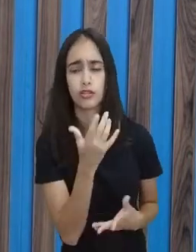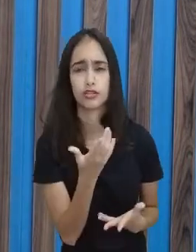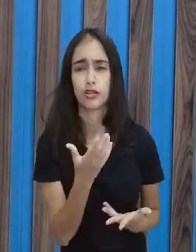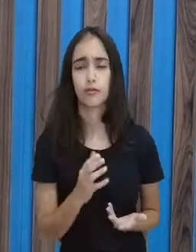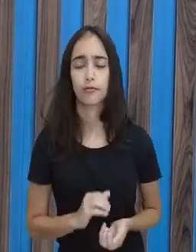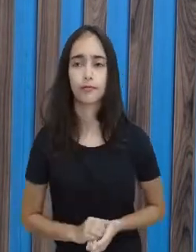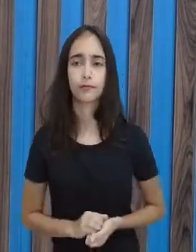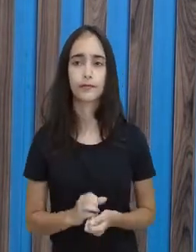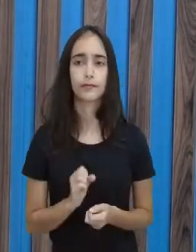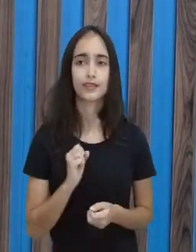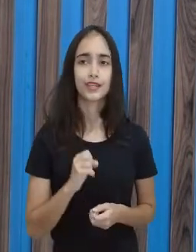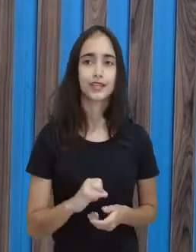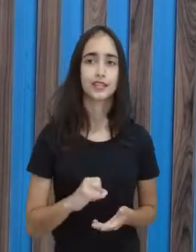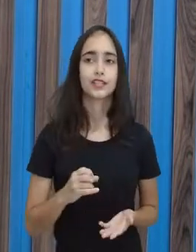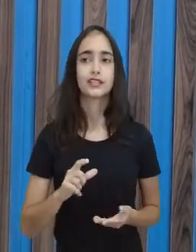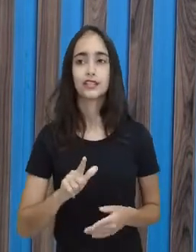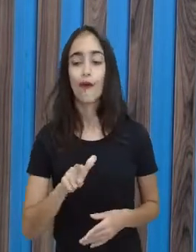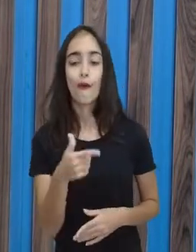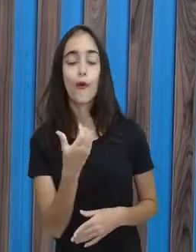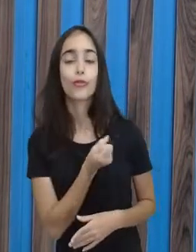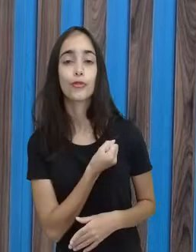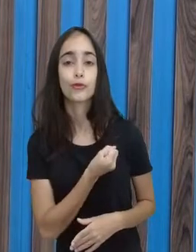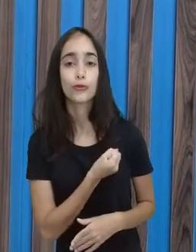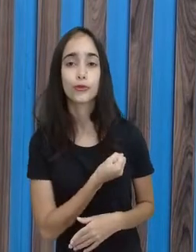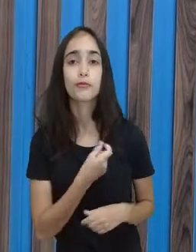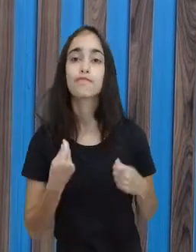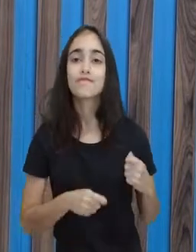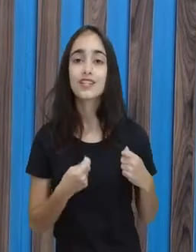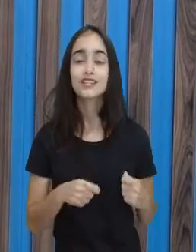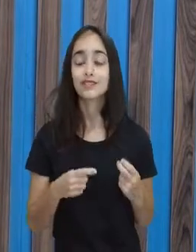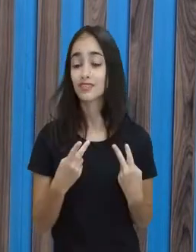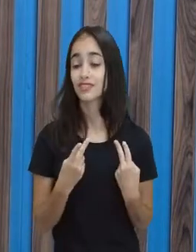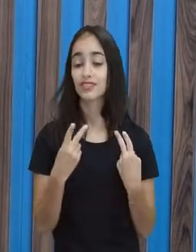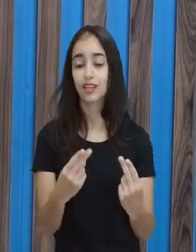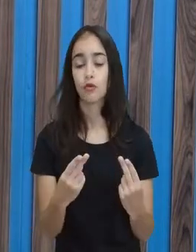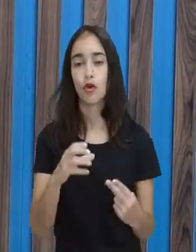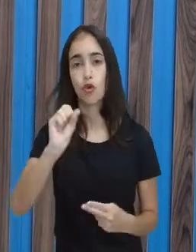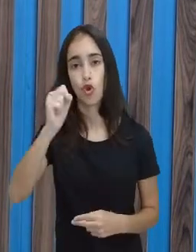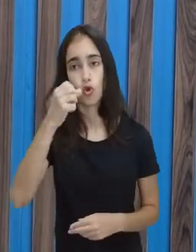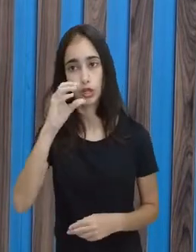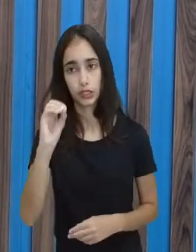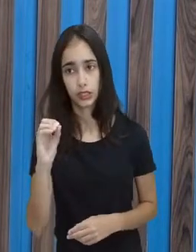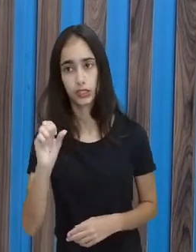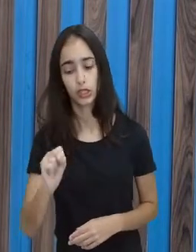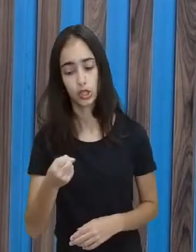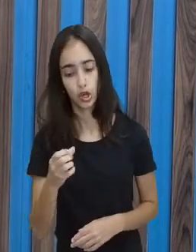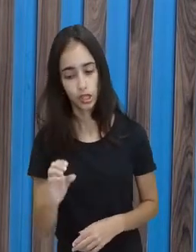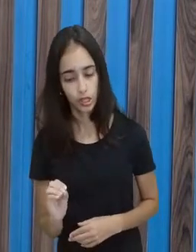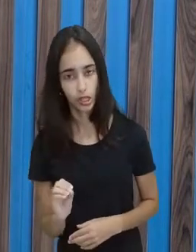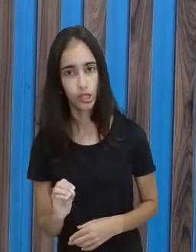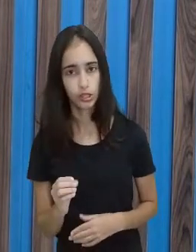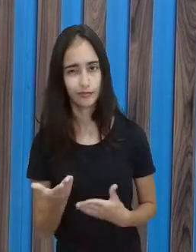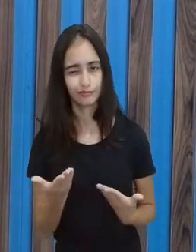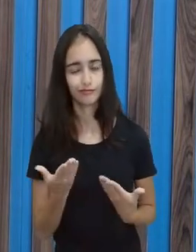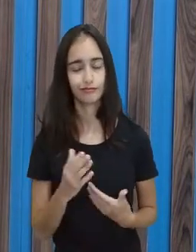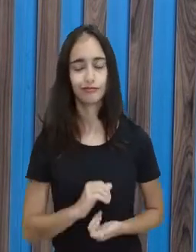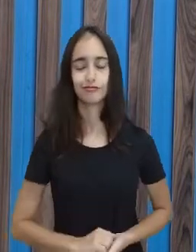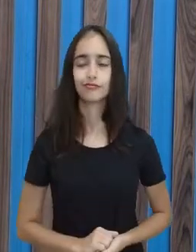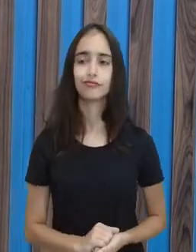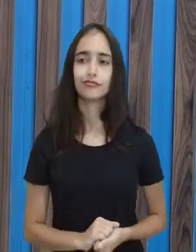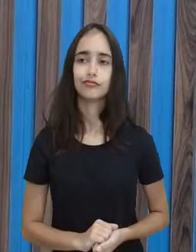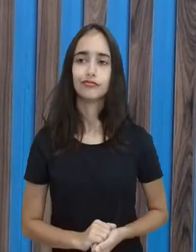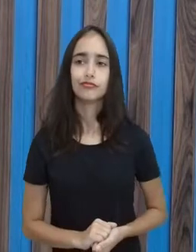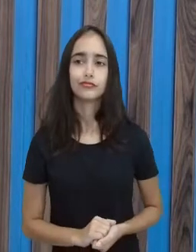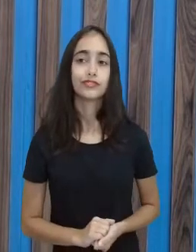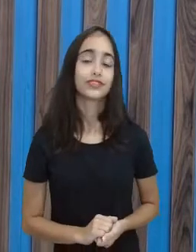que dar igual como eu expliquei nos slides anteriores. Então, 80 vezes C, vezes o número que eu